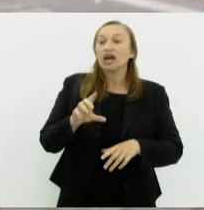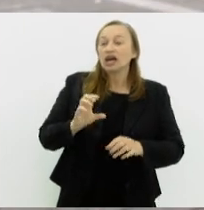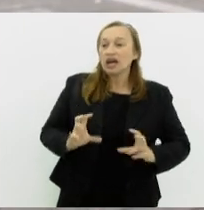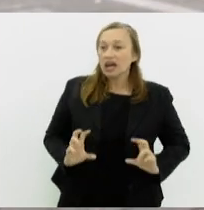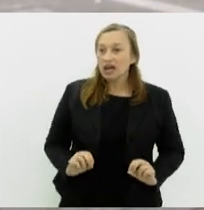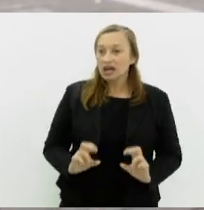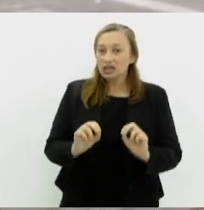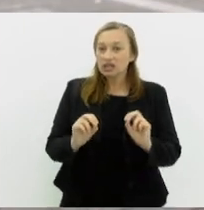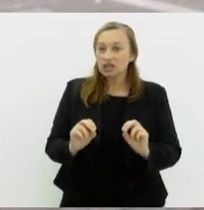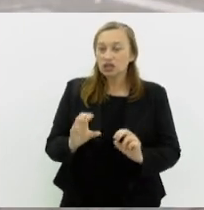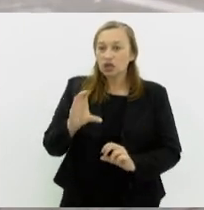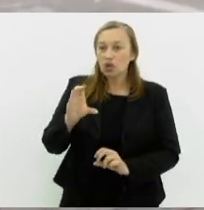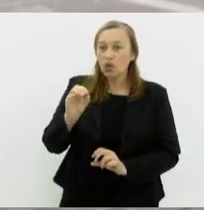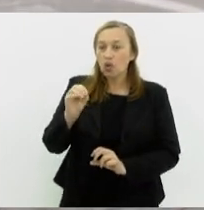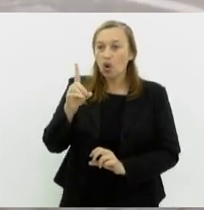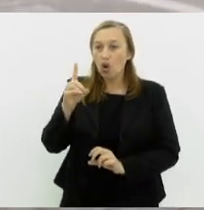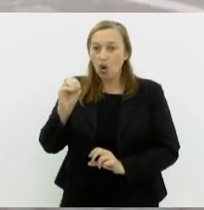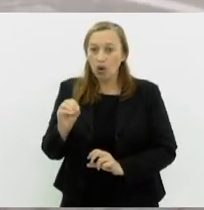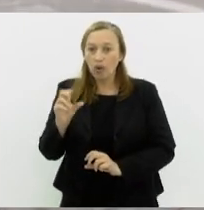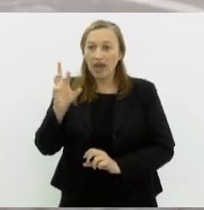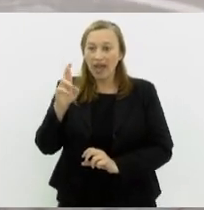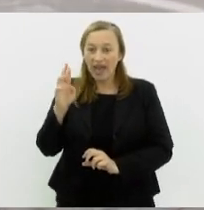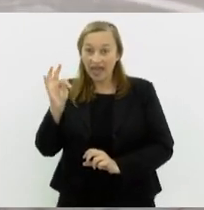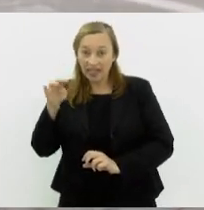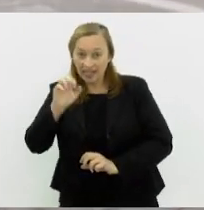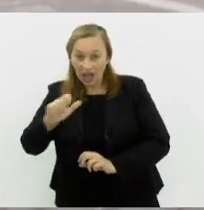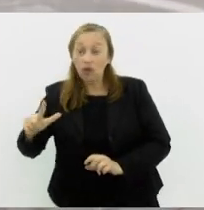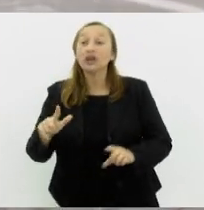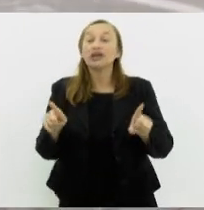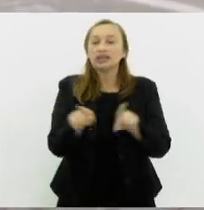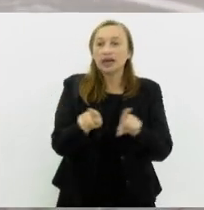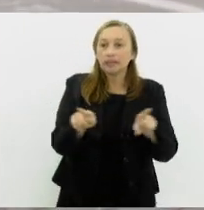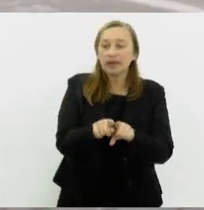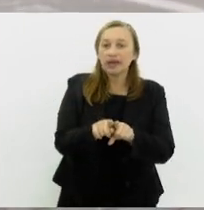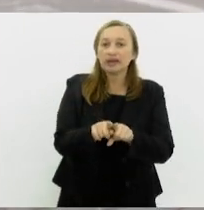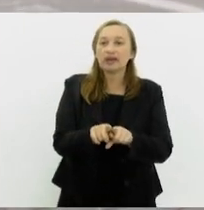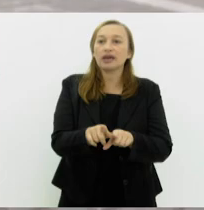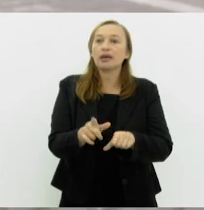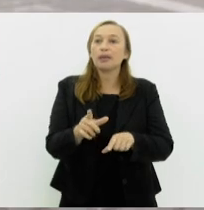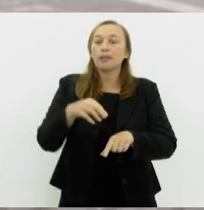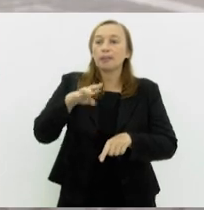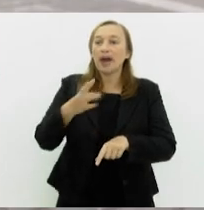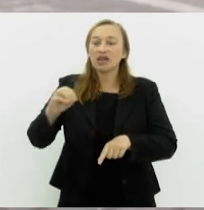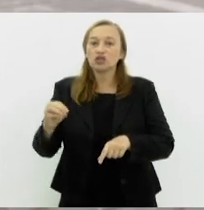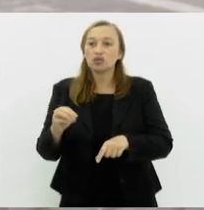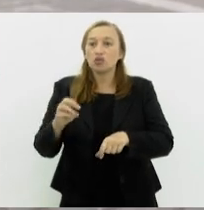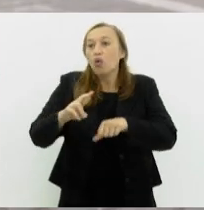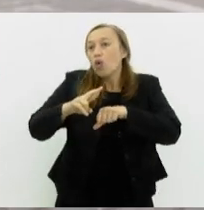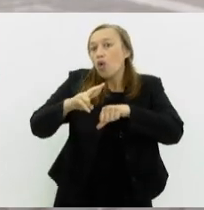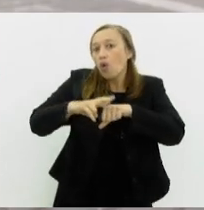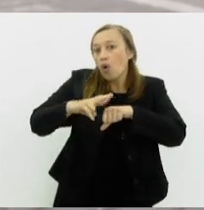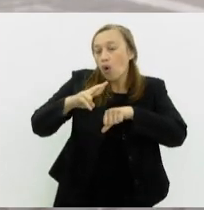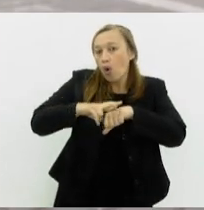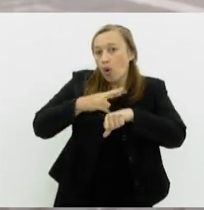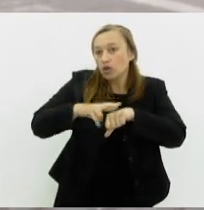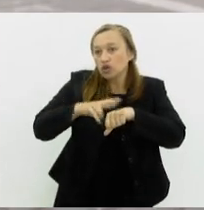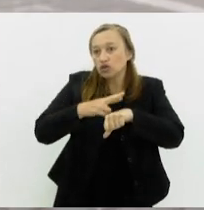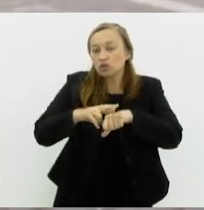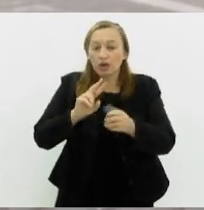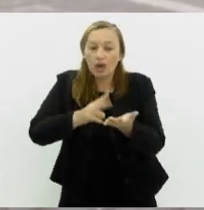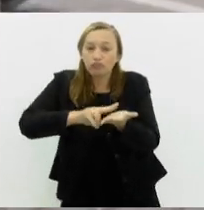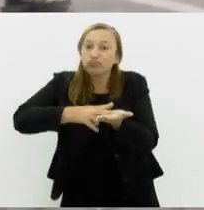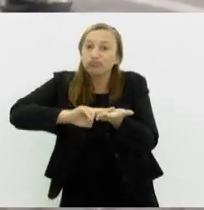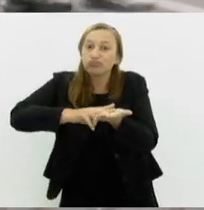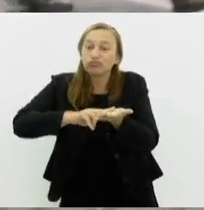temos o março roxo, que é relacionado à prevenção da epilepsia. Os assuntos, temas de hoje, são